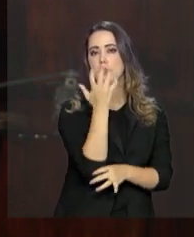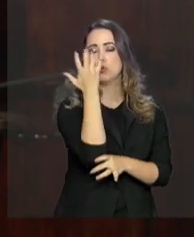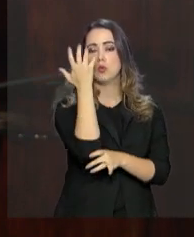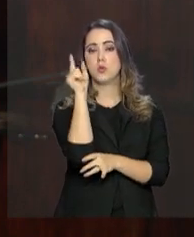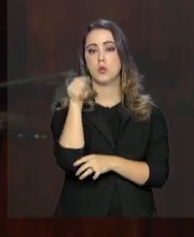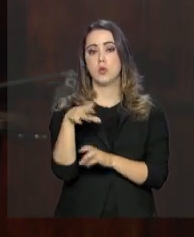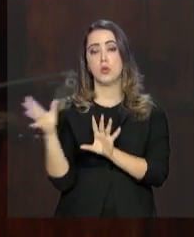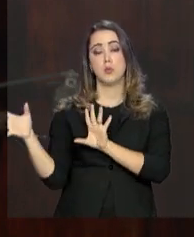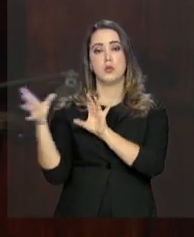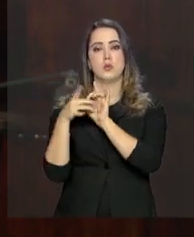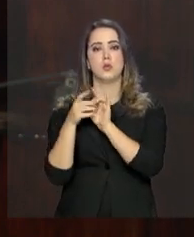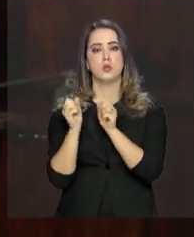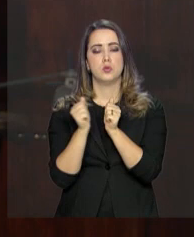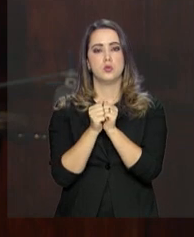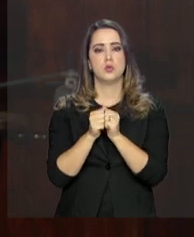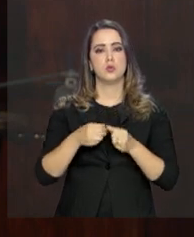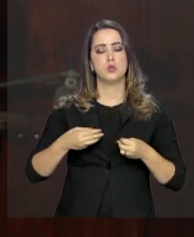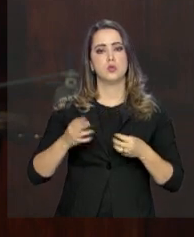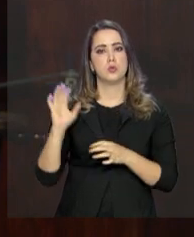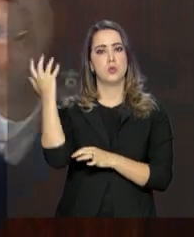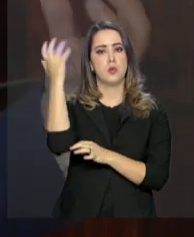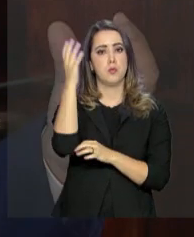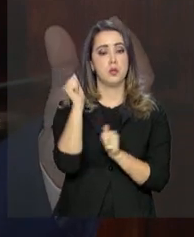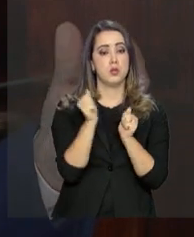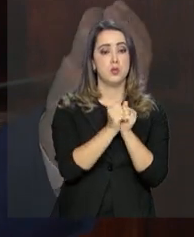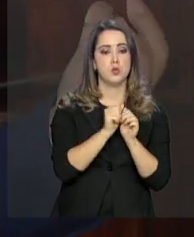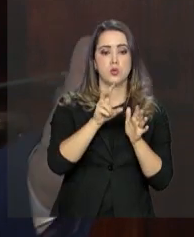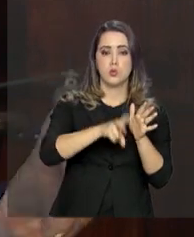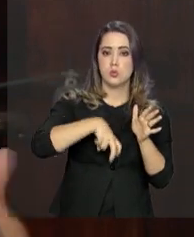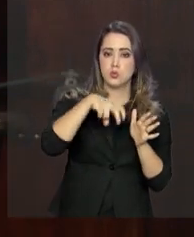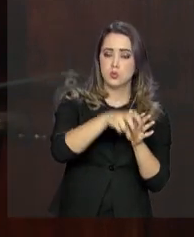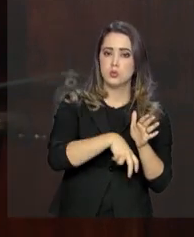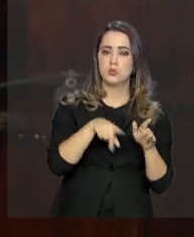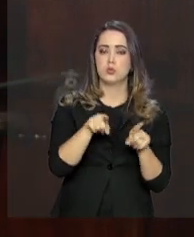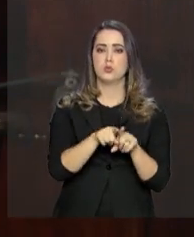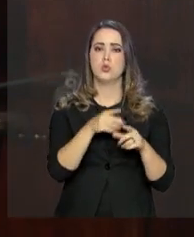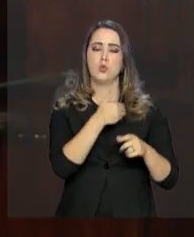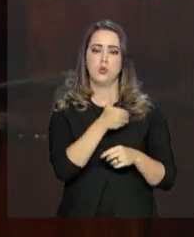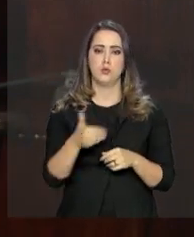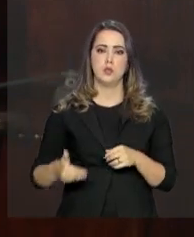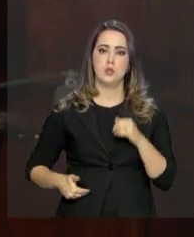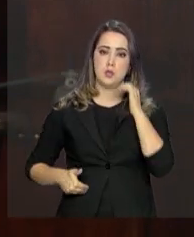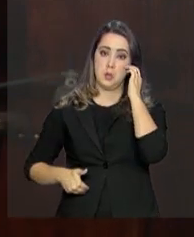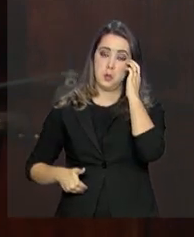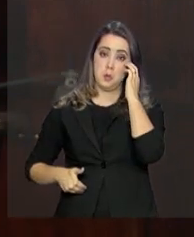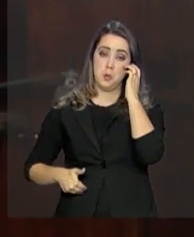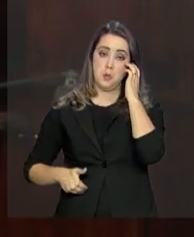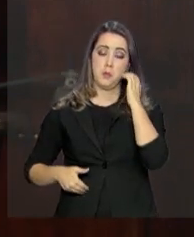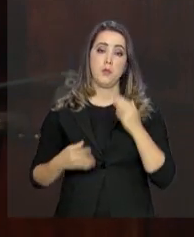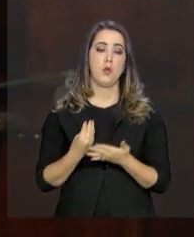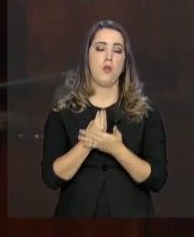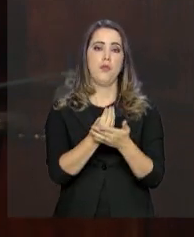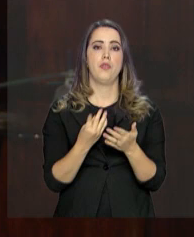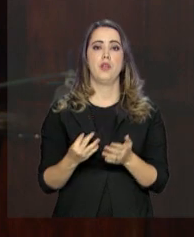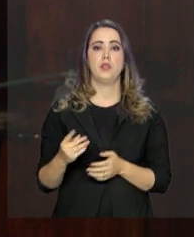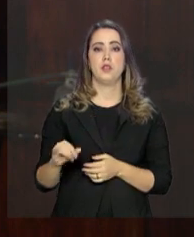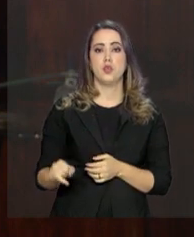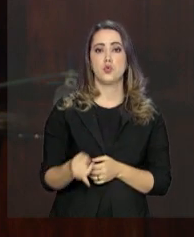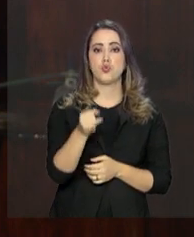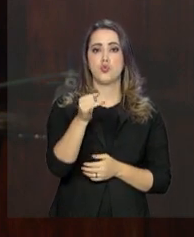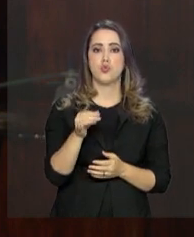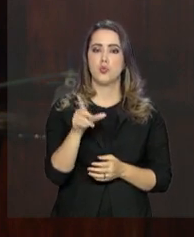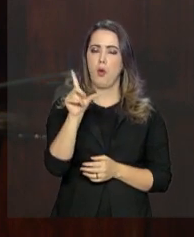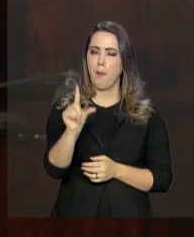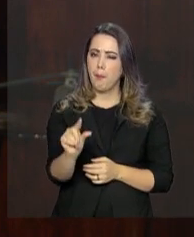uma conectividade que tem do meio ambiente com a produção rural, onde o governo coloca, então, taxas mais baratas para